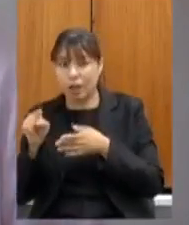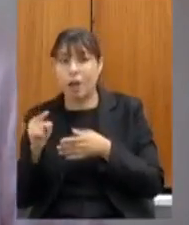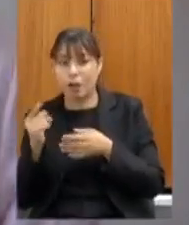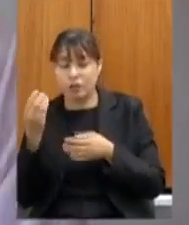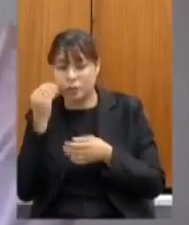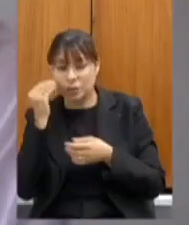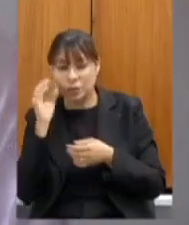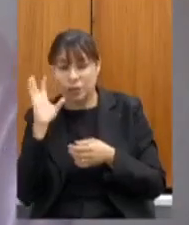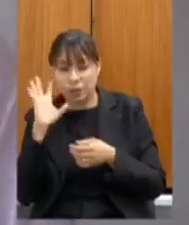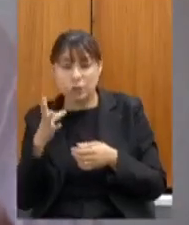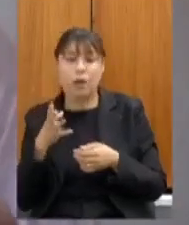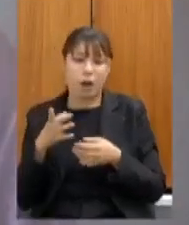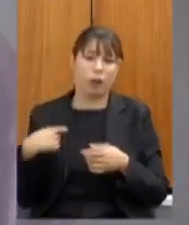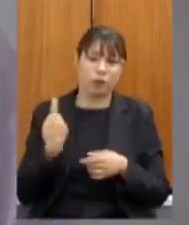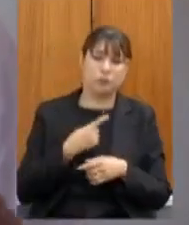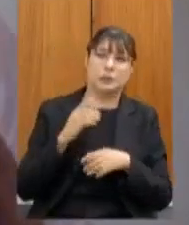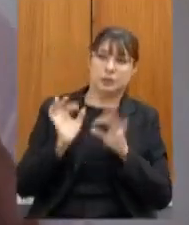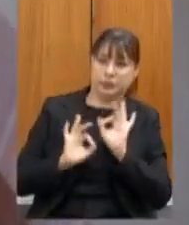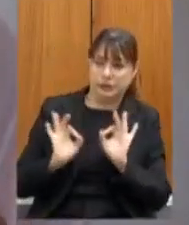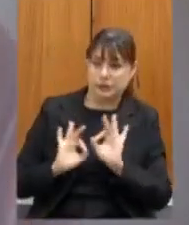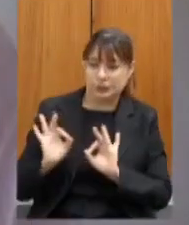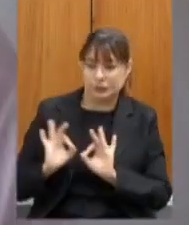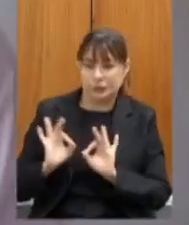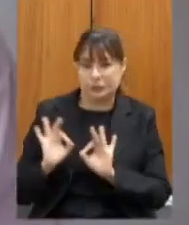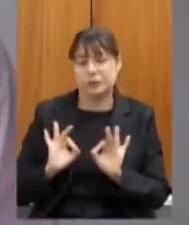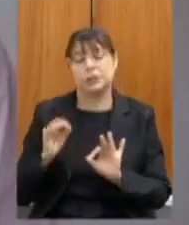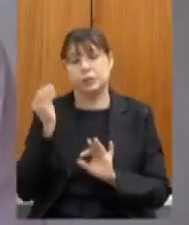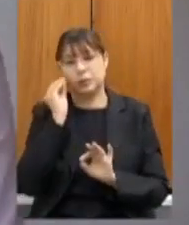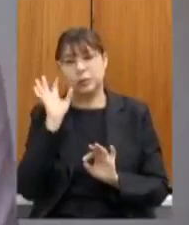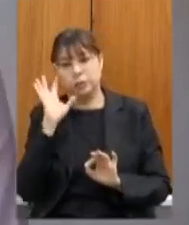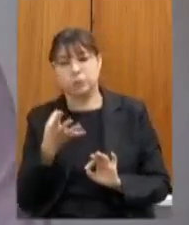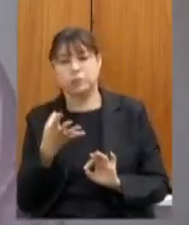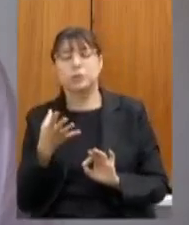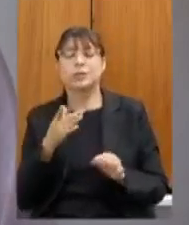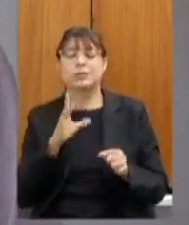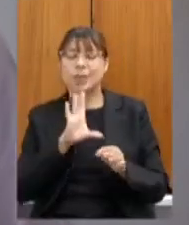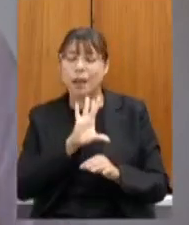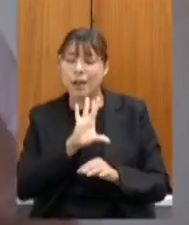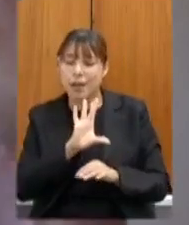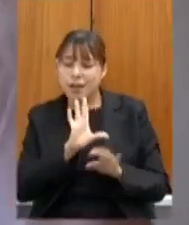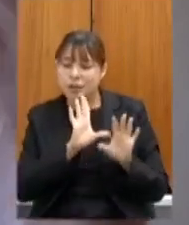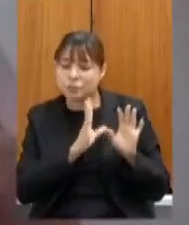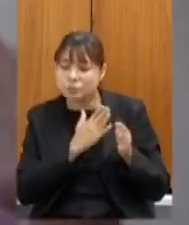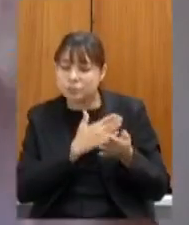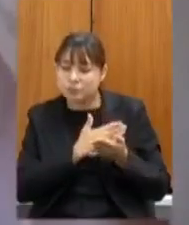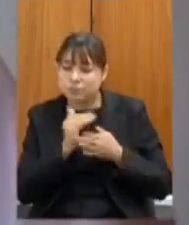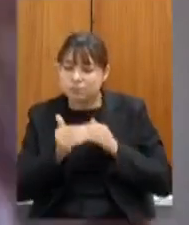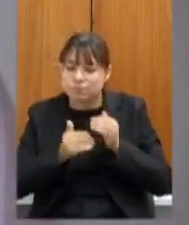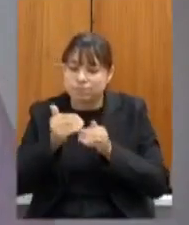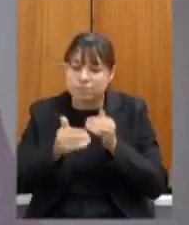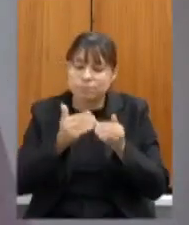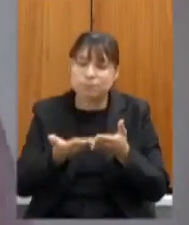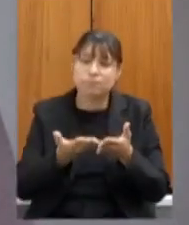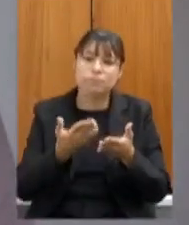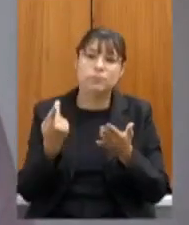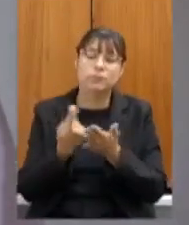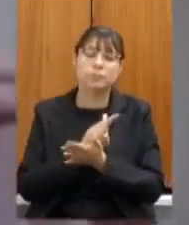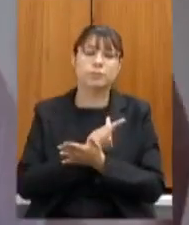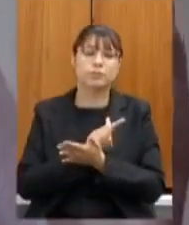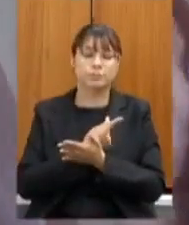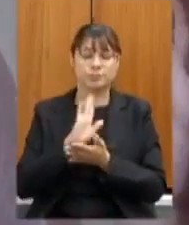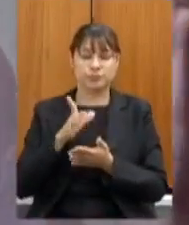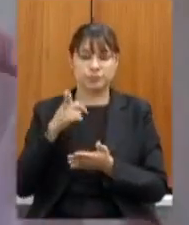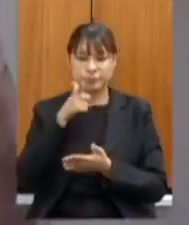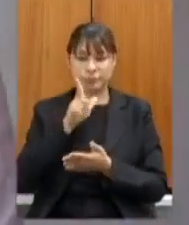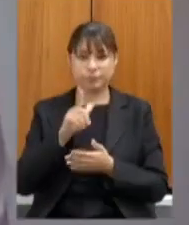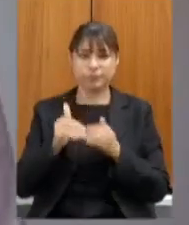tentar destravar então a gente foi tratando no detalhe de cada um desses processos para conseguir caminhar muito bem já estamos